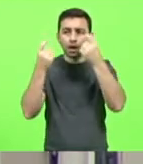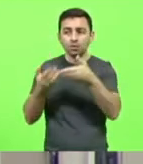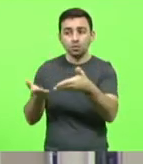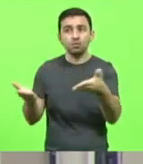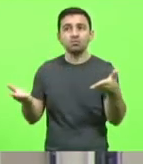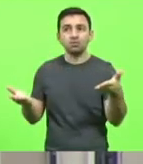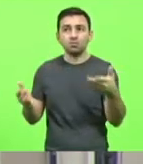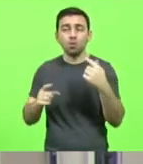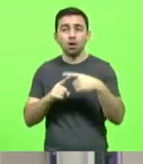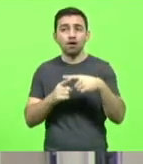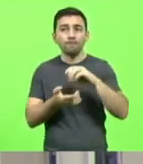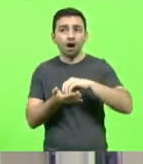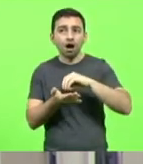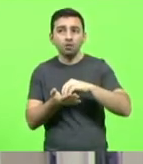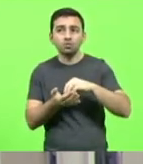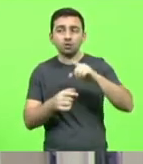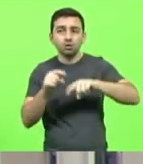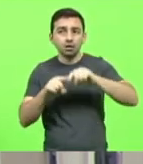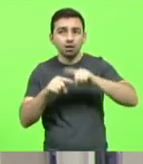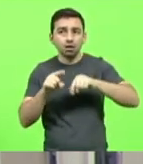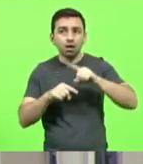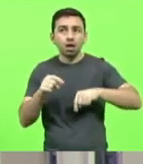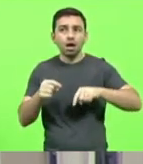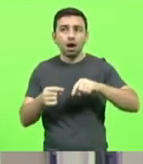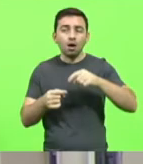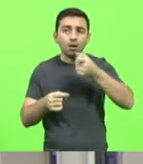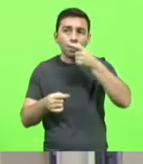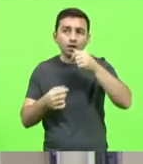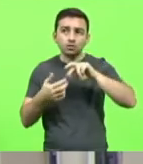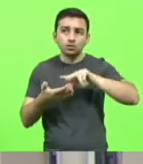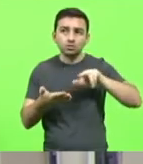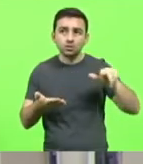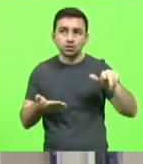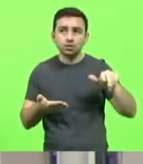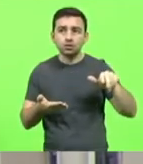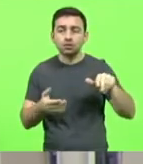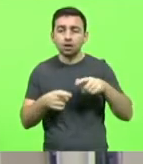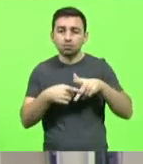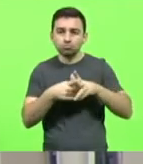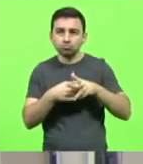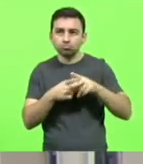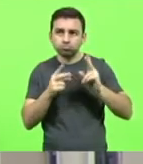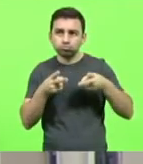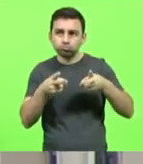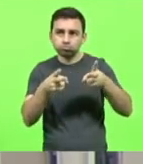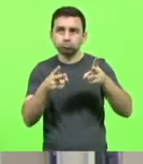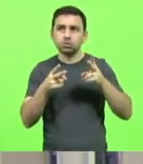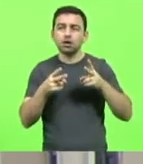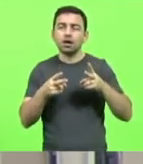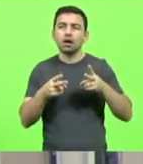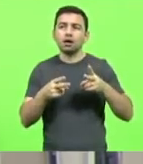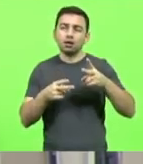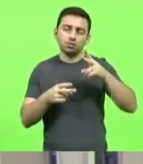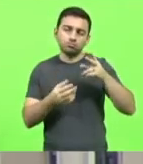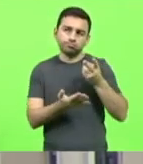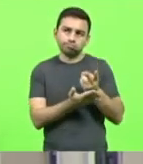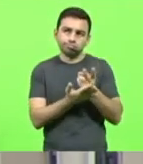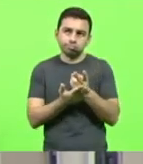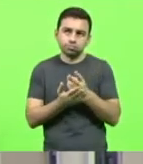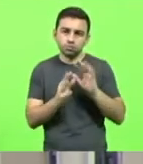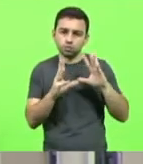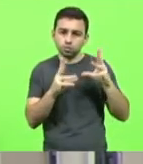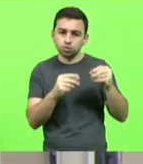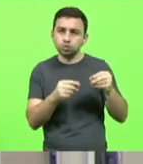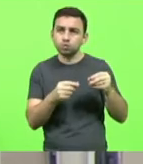de abastecimento de medicamentos, principalmente na manutenção de leitos de UTI, quanto também na viabilização de